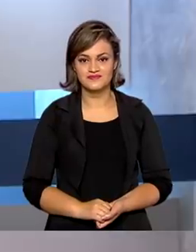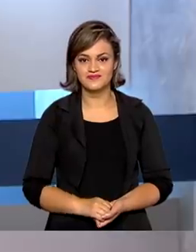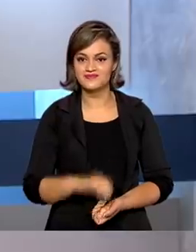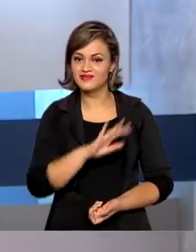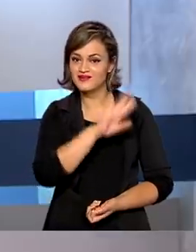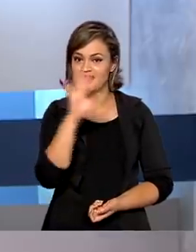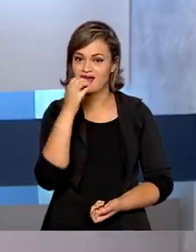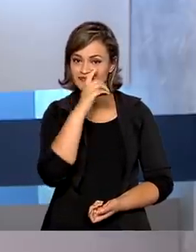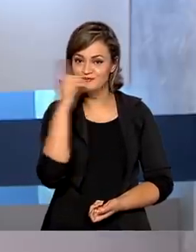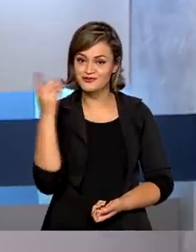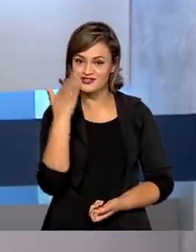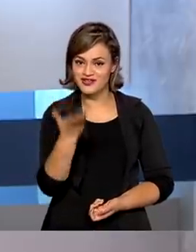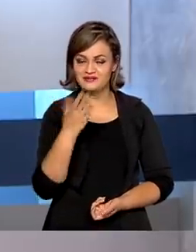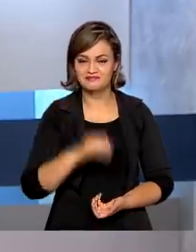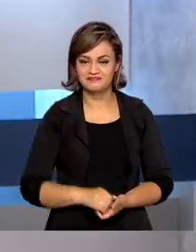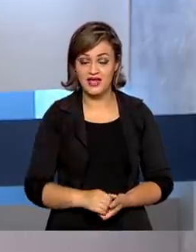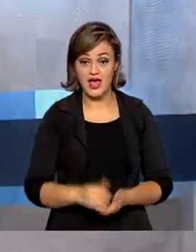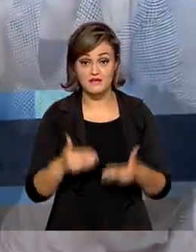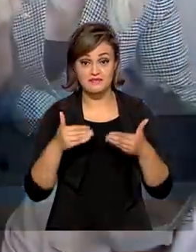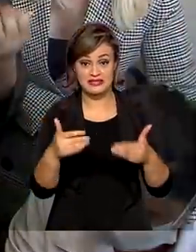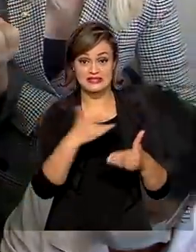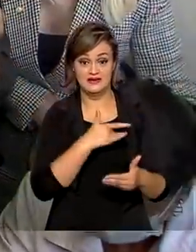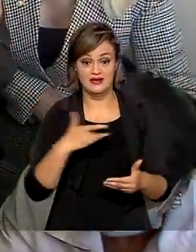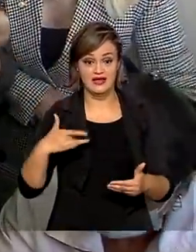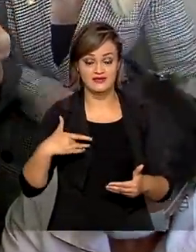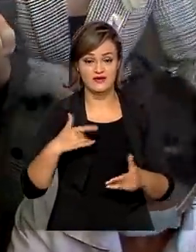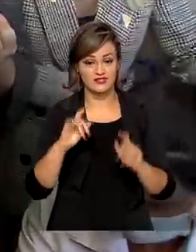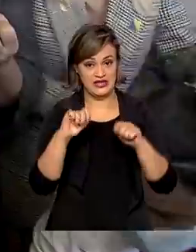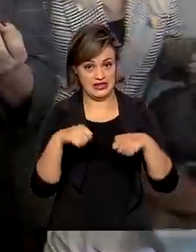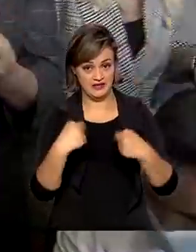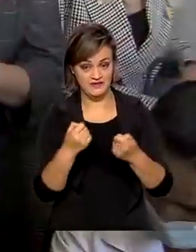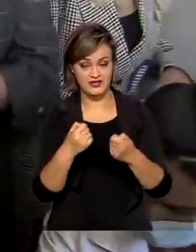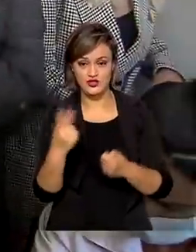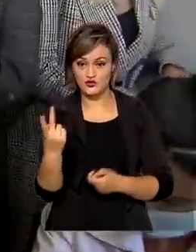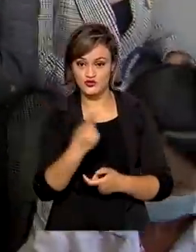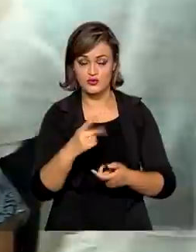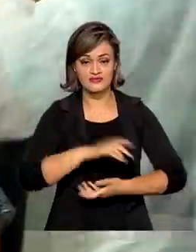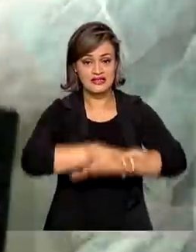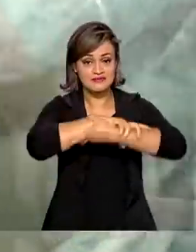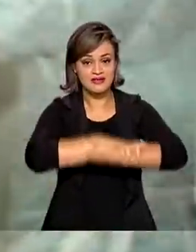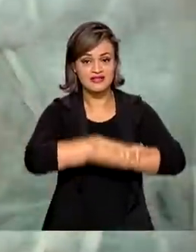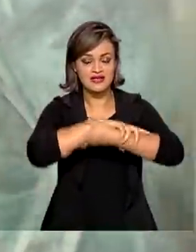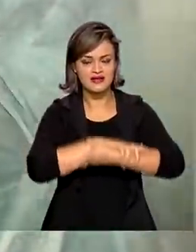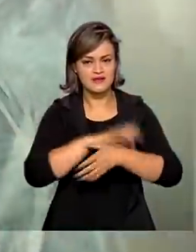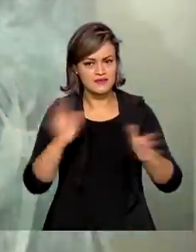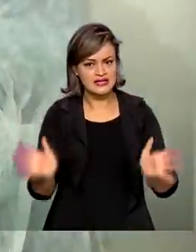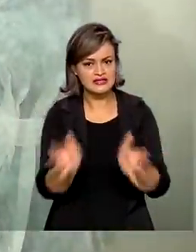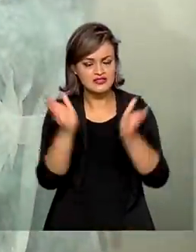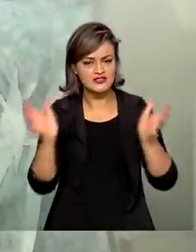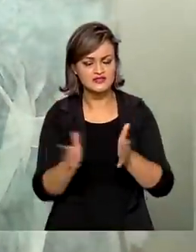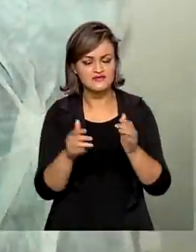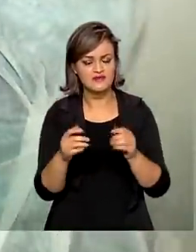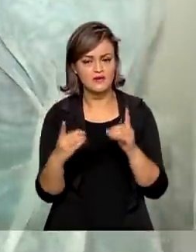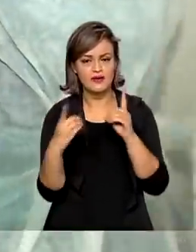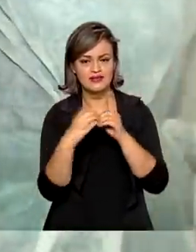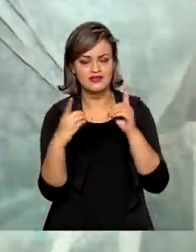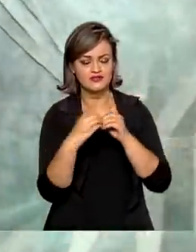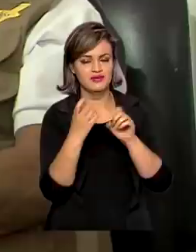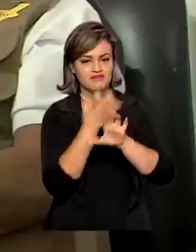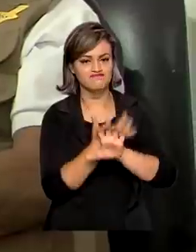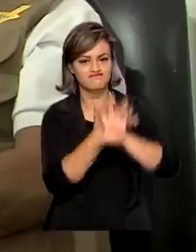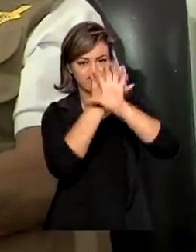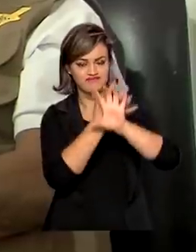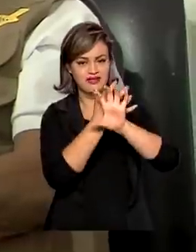Olá, bom dia. Ministério da Saúde e da Defesa fazem parceria para reforçar o atendimento médico pela